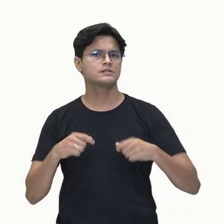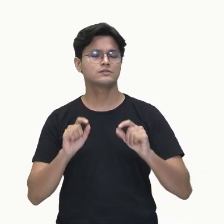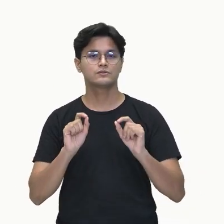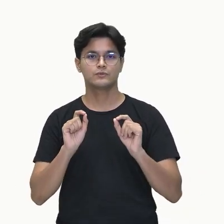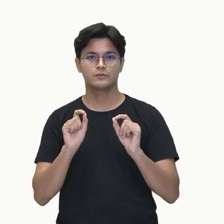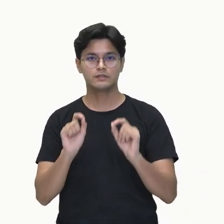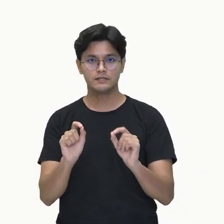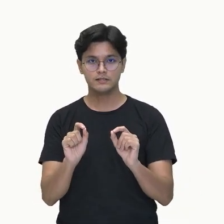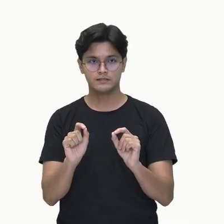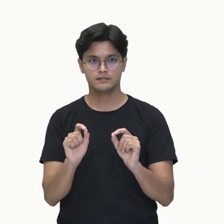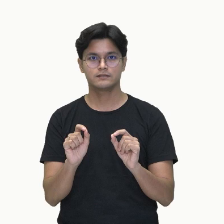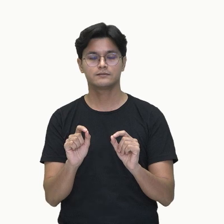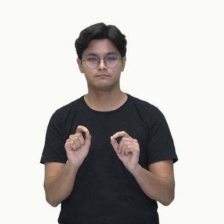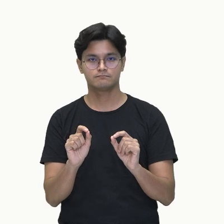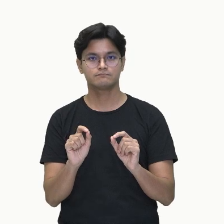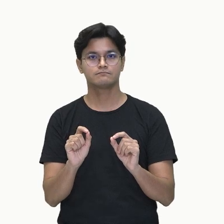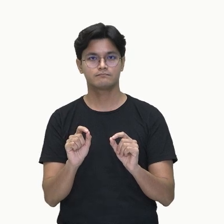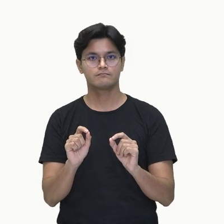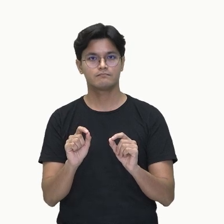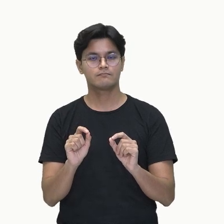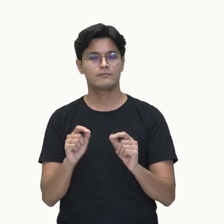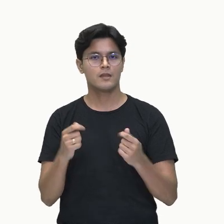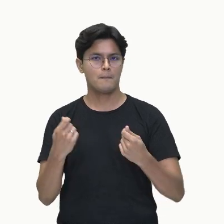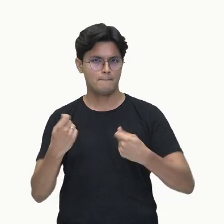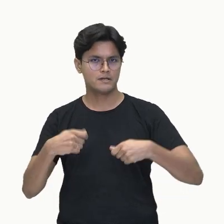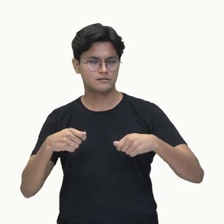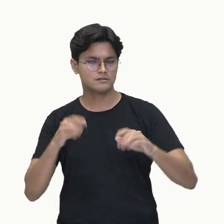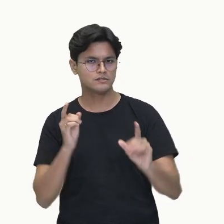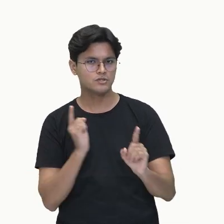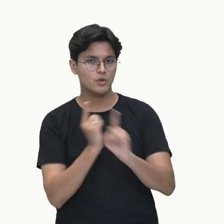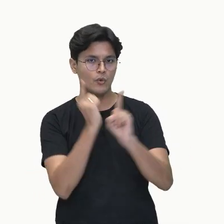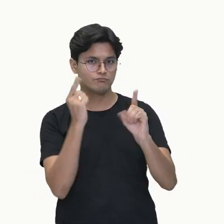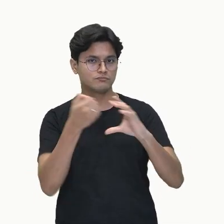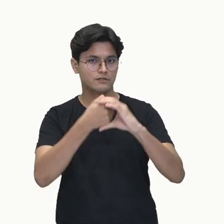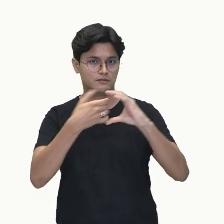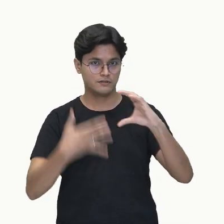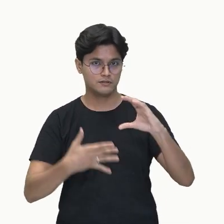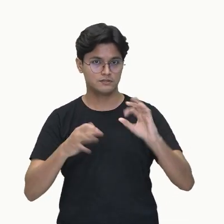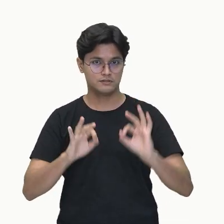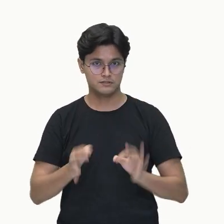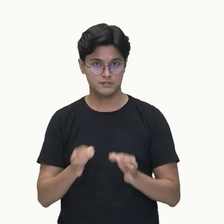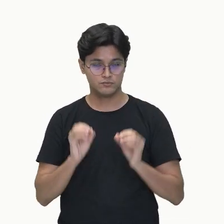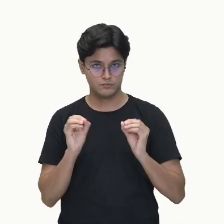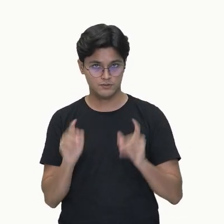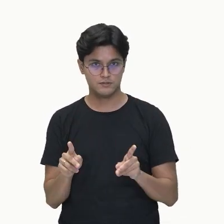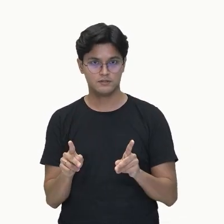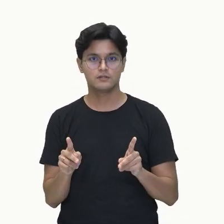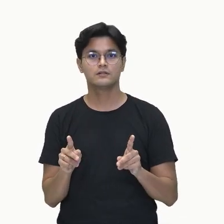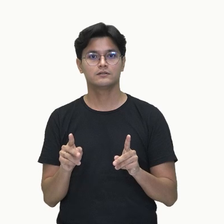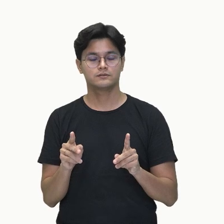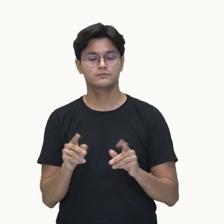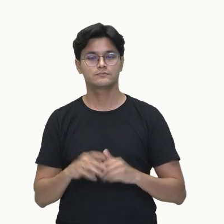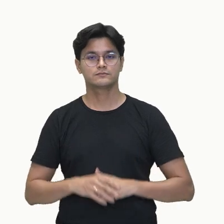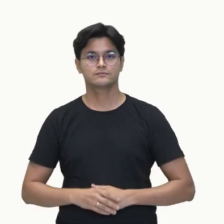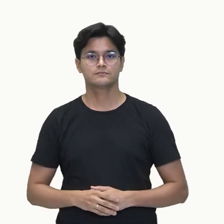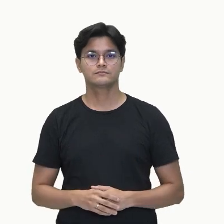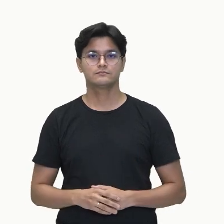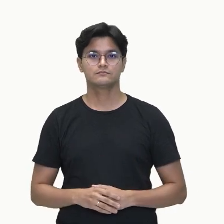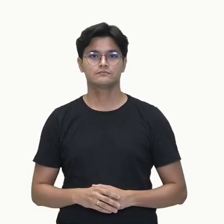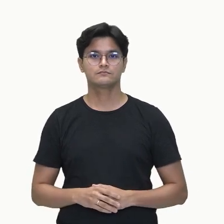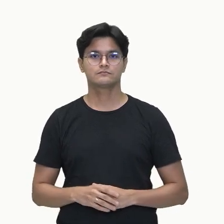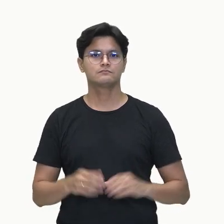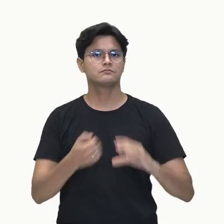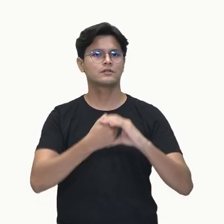preciso encontrar essas características. Ok? Tá bom? Quais são as